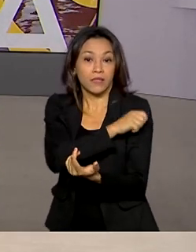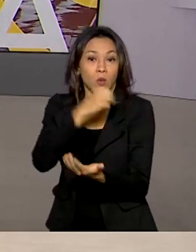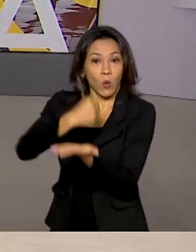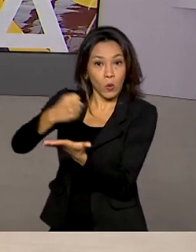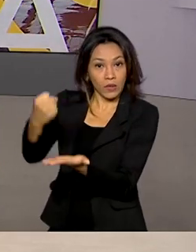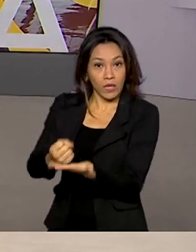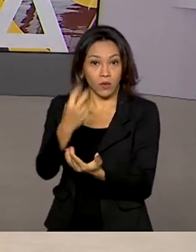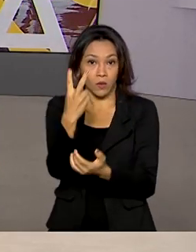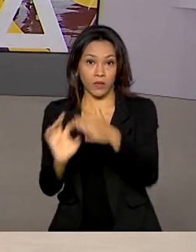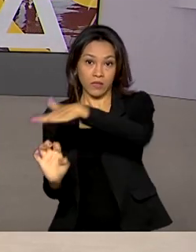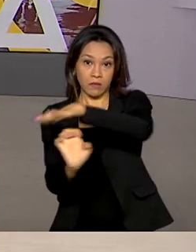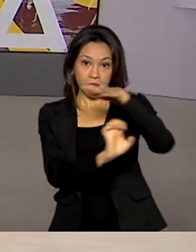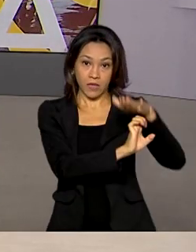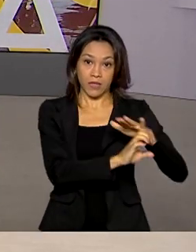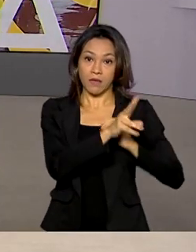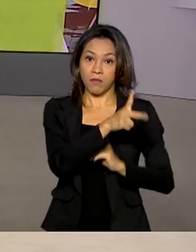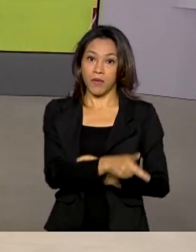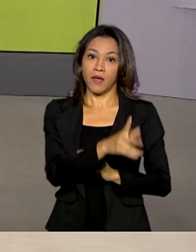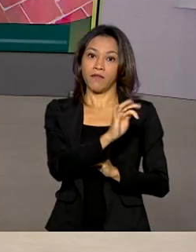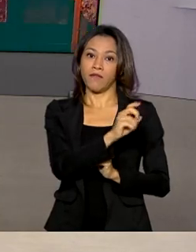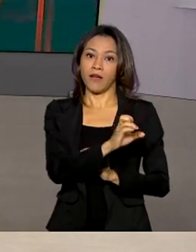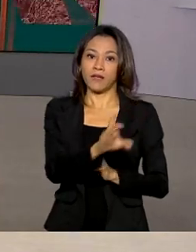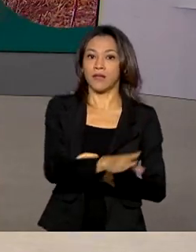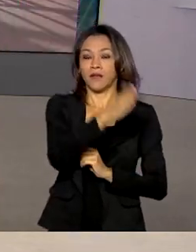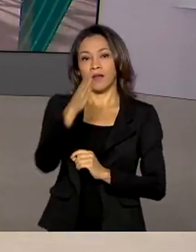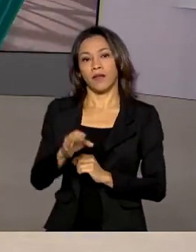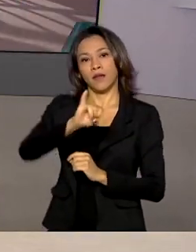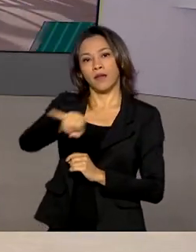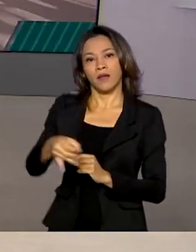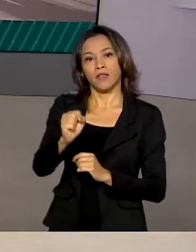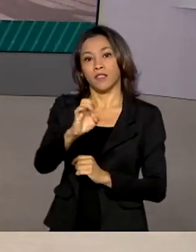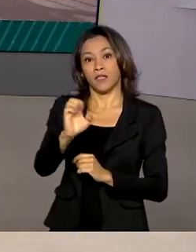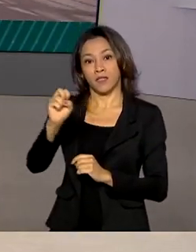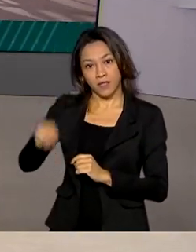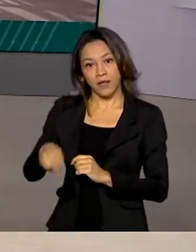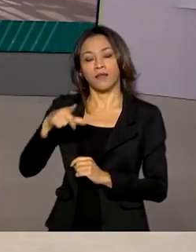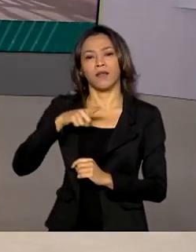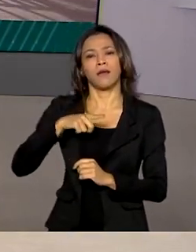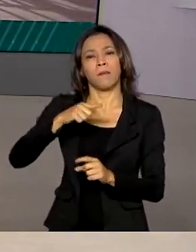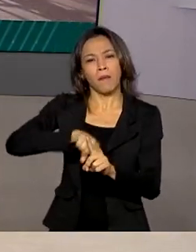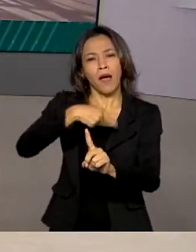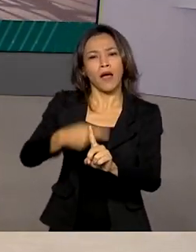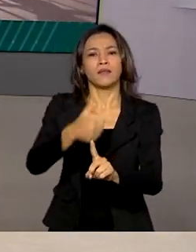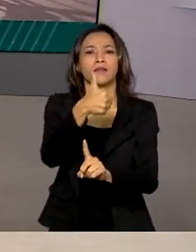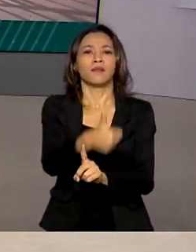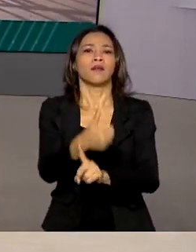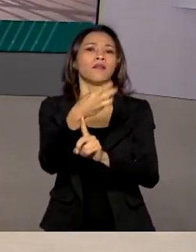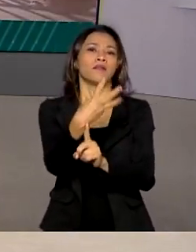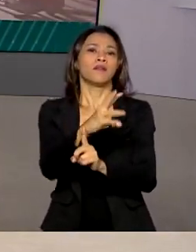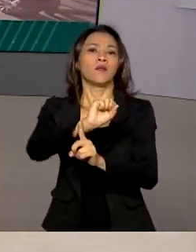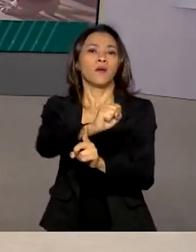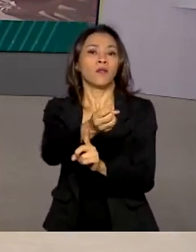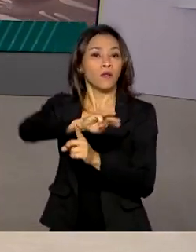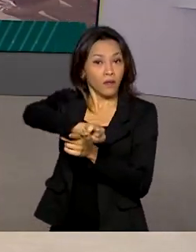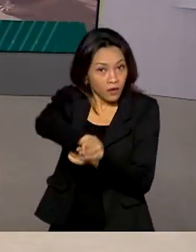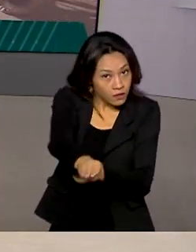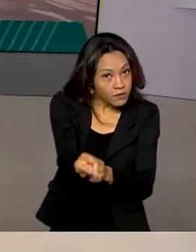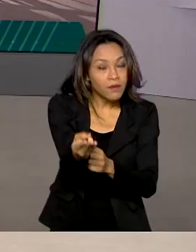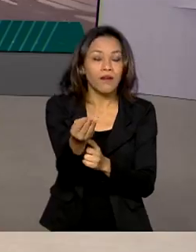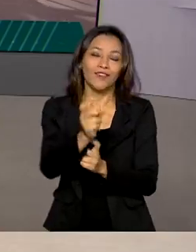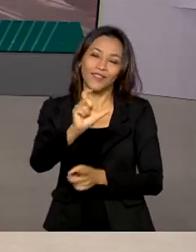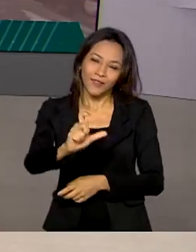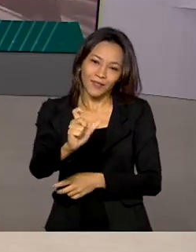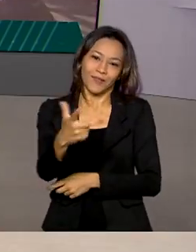e a Janssen foi oficializado e o país vai contar com mais 138 milhões de doses para o Programa Nacional de